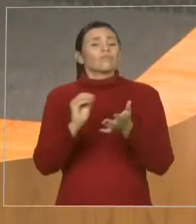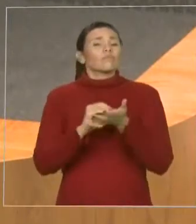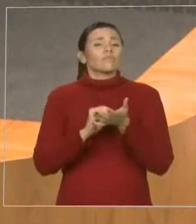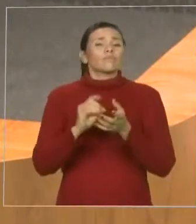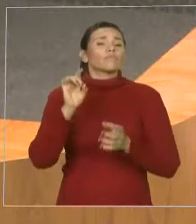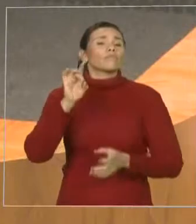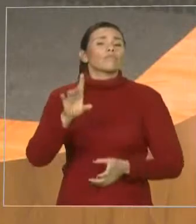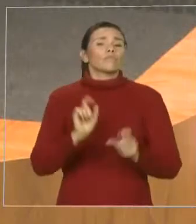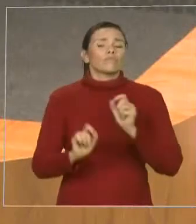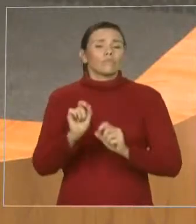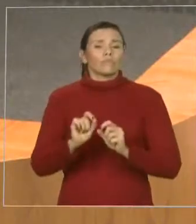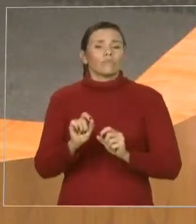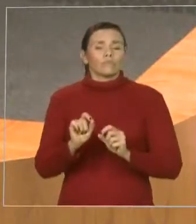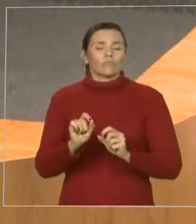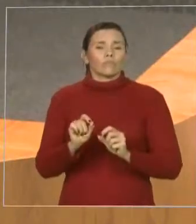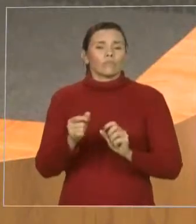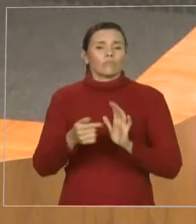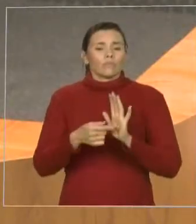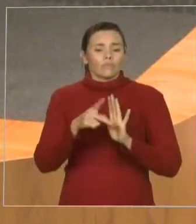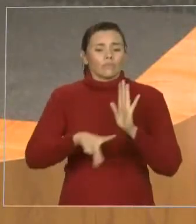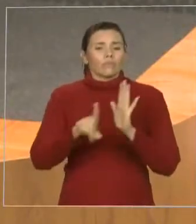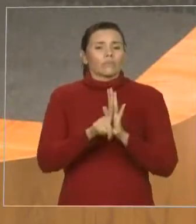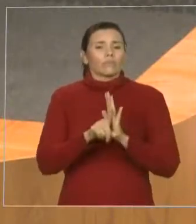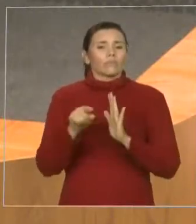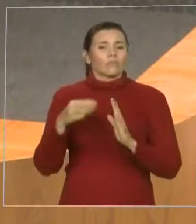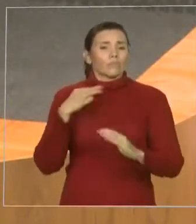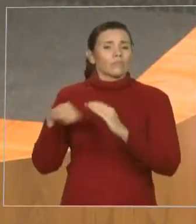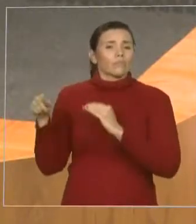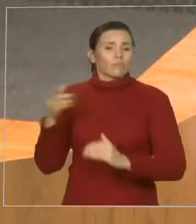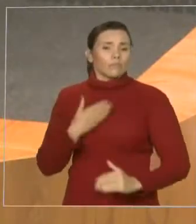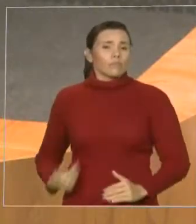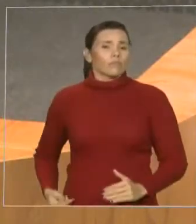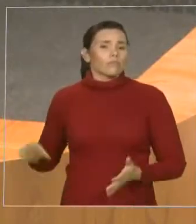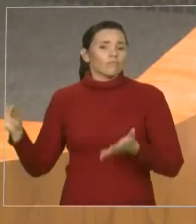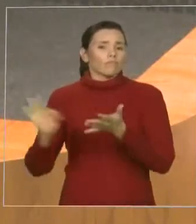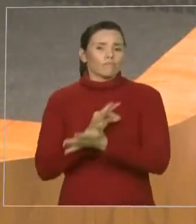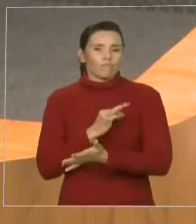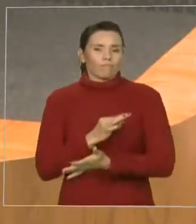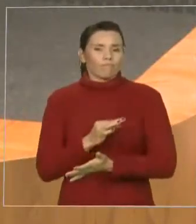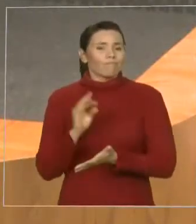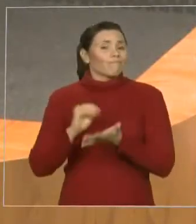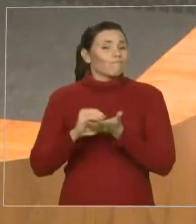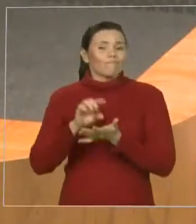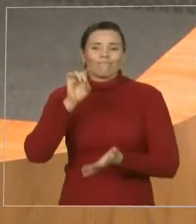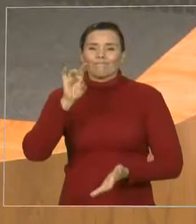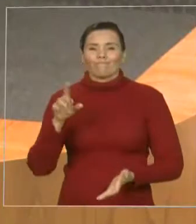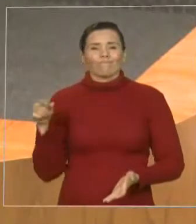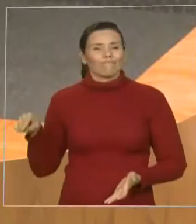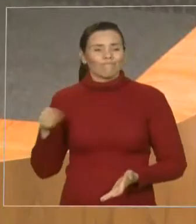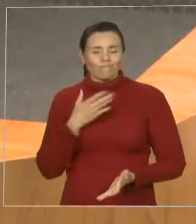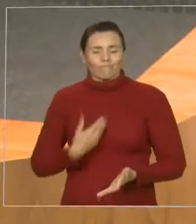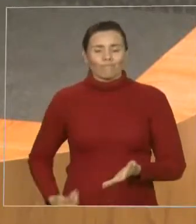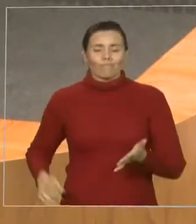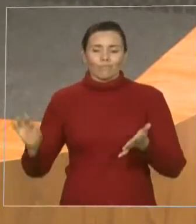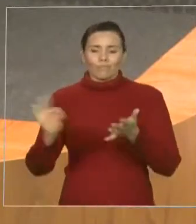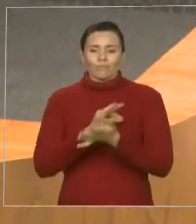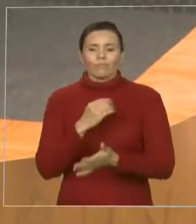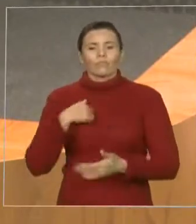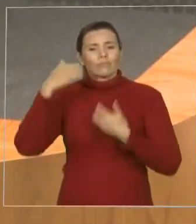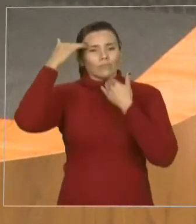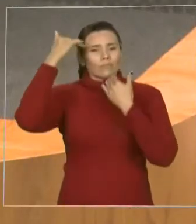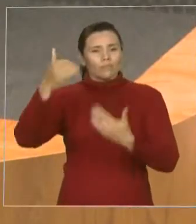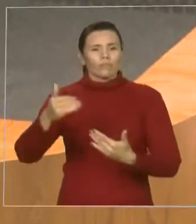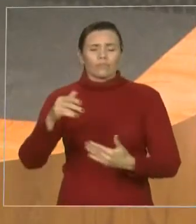que eu vou ler aqui, inclusive, o voto que nós tínhamos ontem, agradecer, inclusive, também a todos os presidentes de comissões,